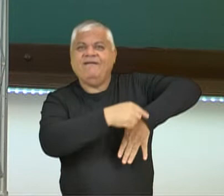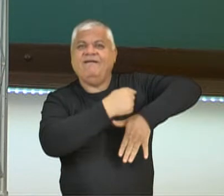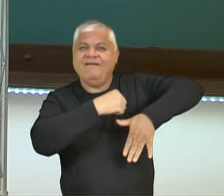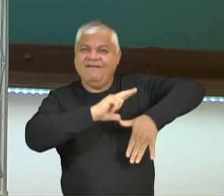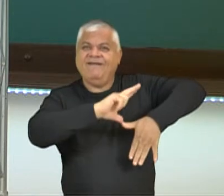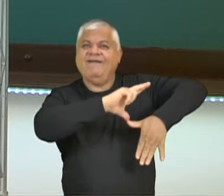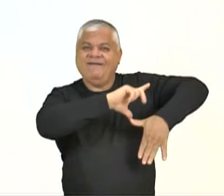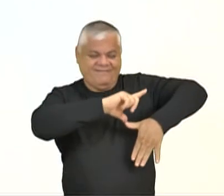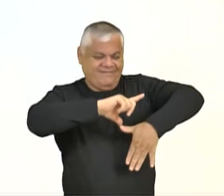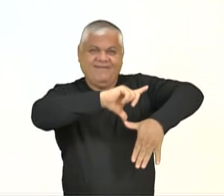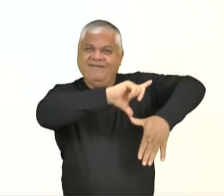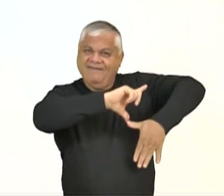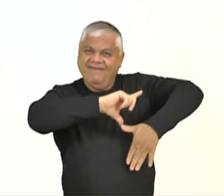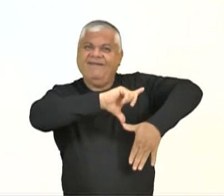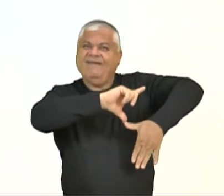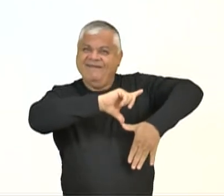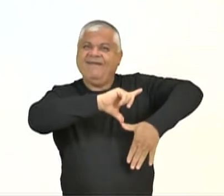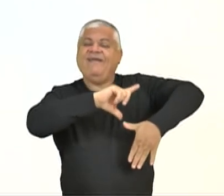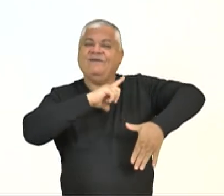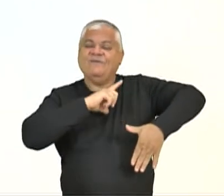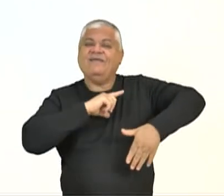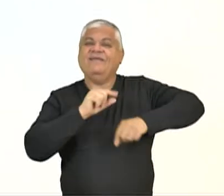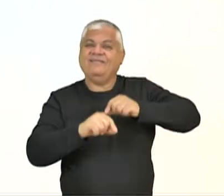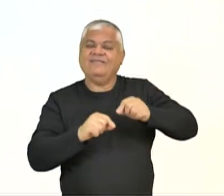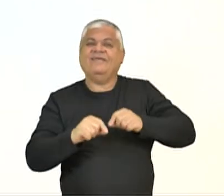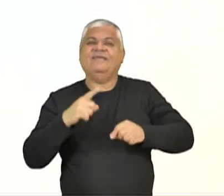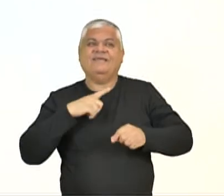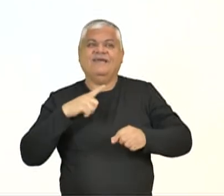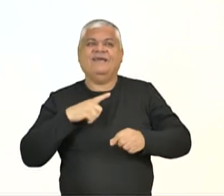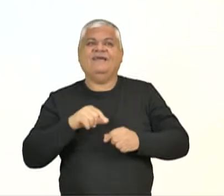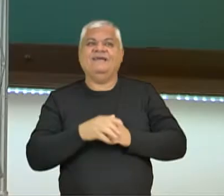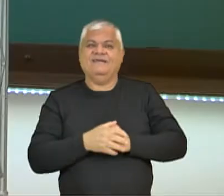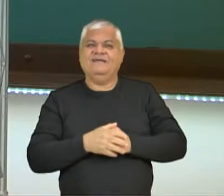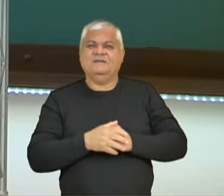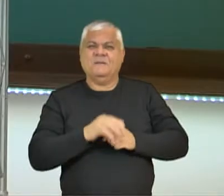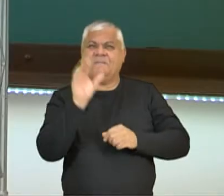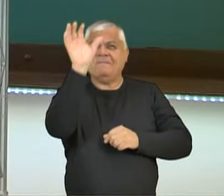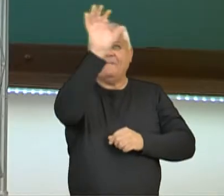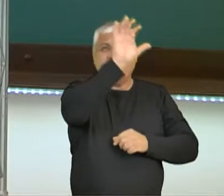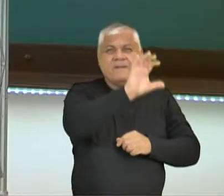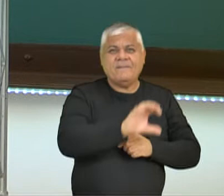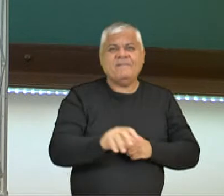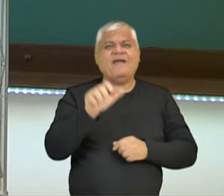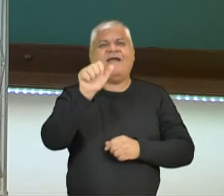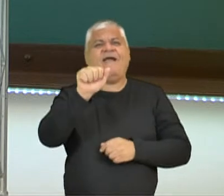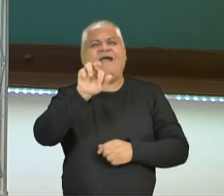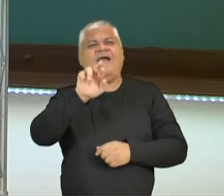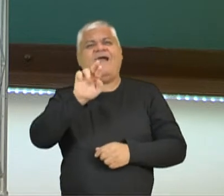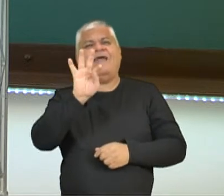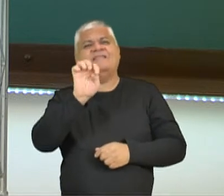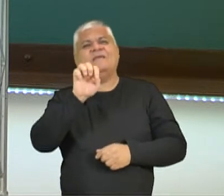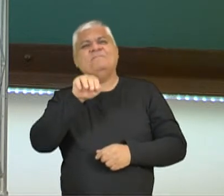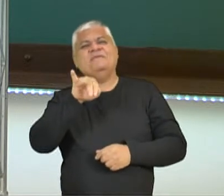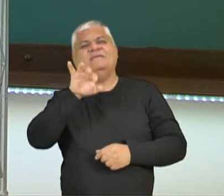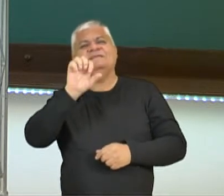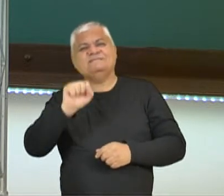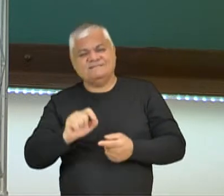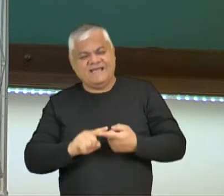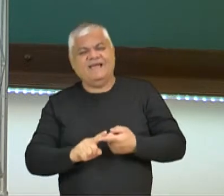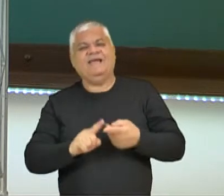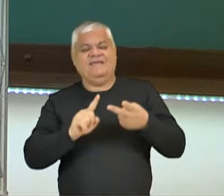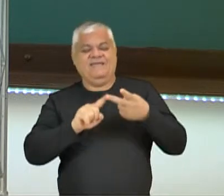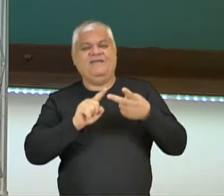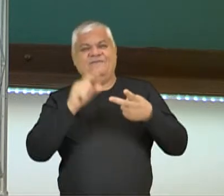Brasil e uns países vizinhos. E aqui, nós temos a Artemisia Gentileschi, onde temos também Da Vinci